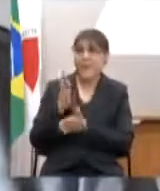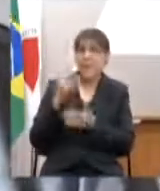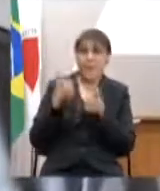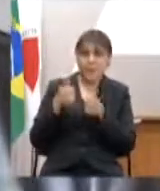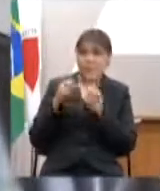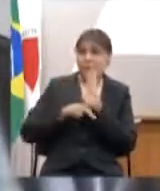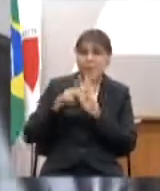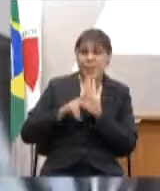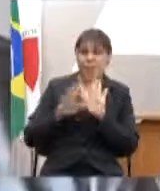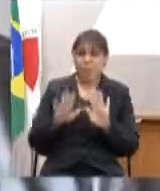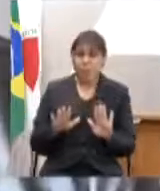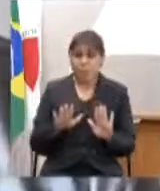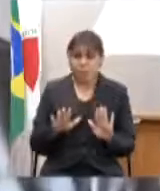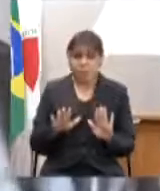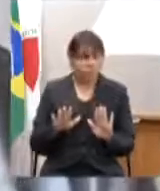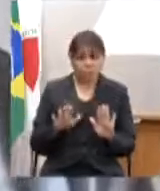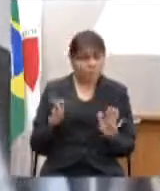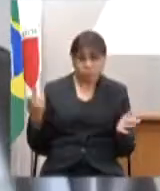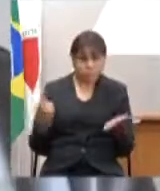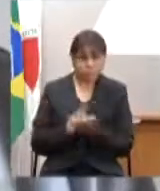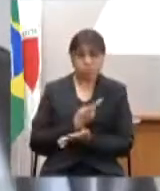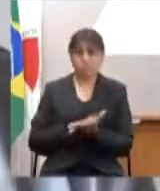aprovados mas nada